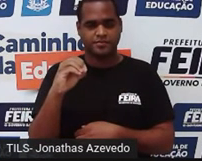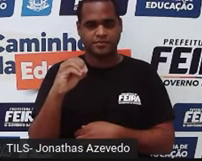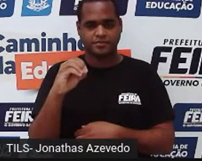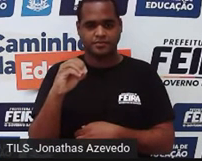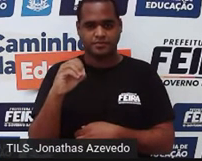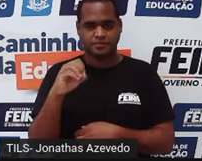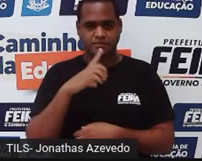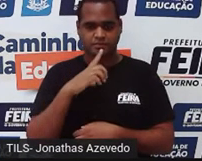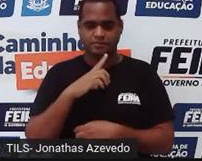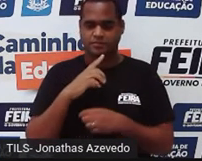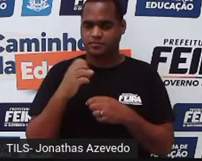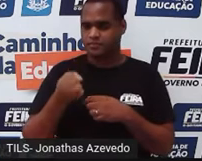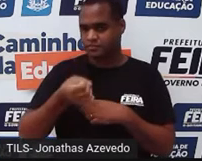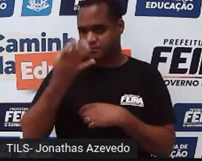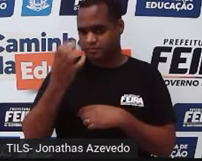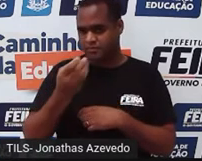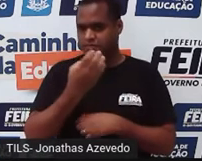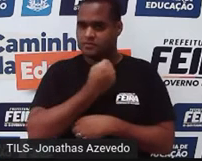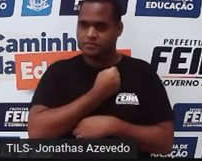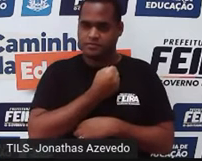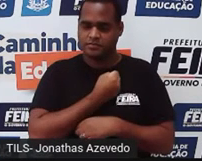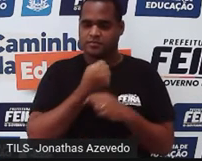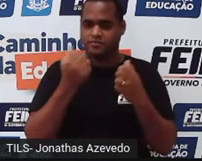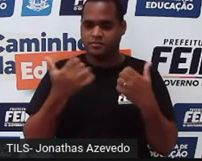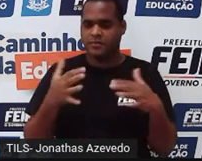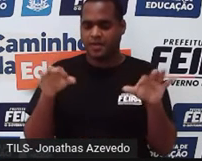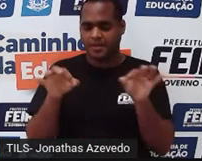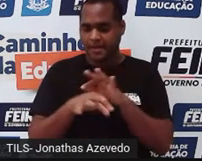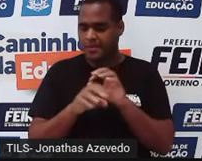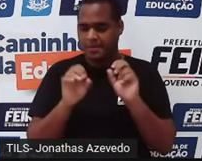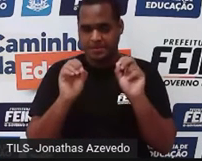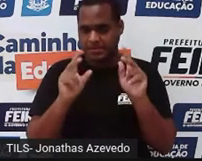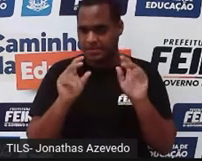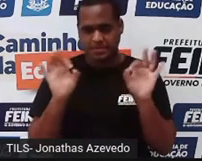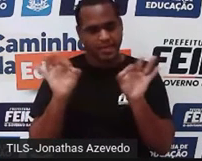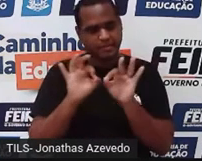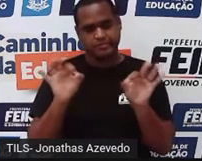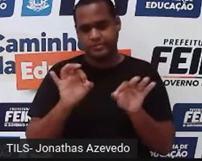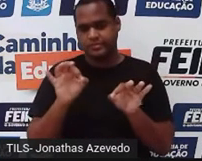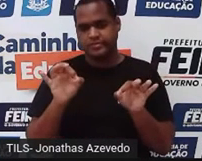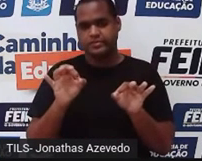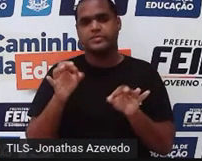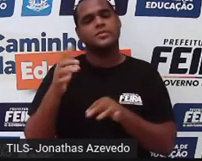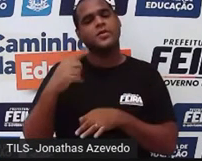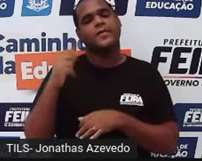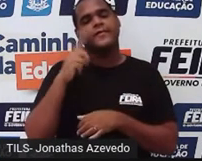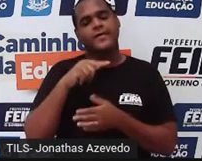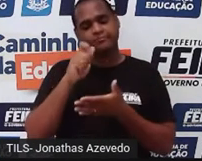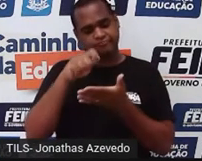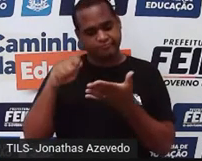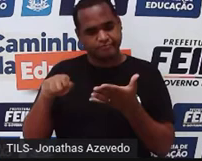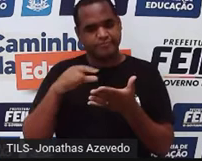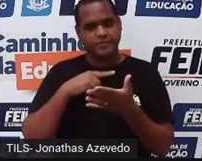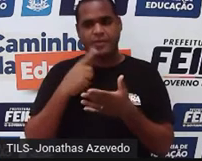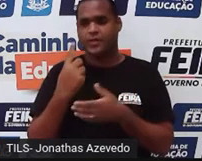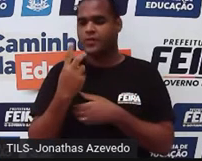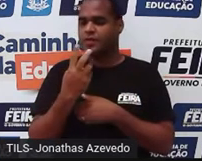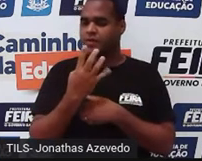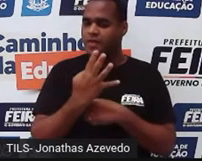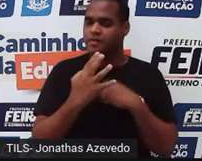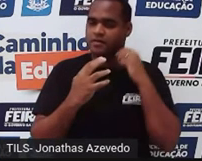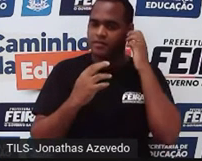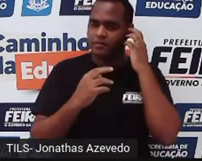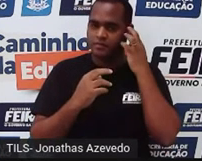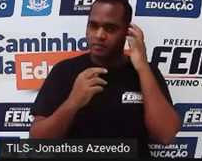São infinitos números. Nunca se acabam. Tá? E a gente consegue escrever um a um. A gente consegue